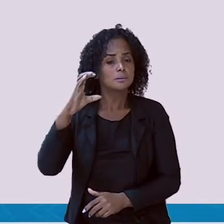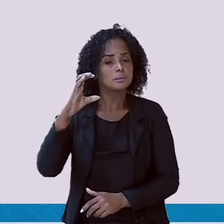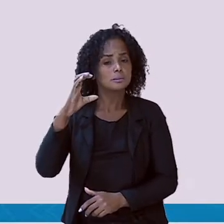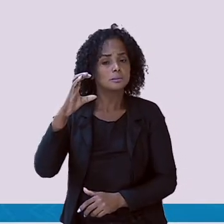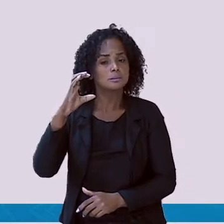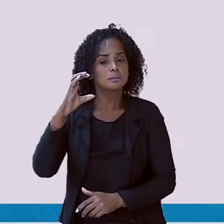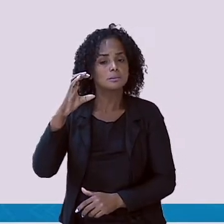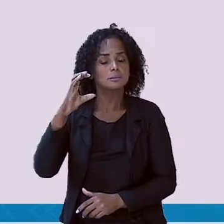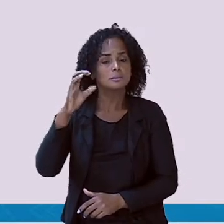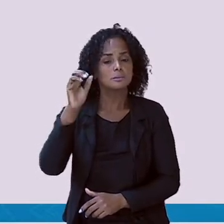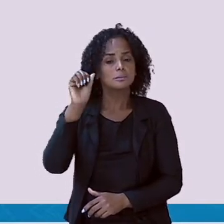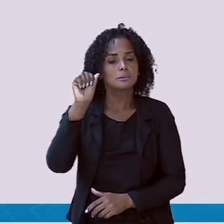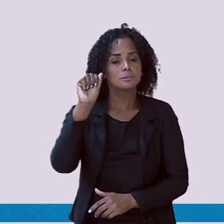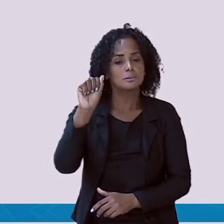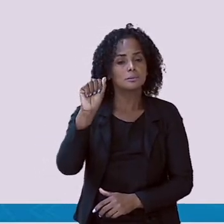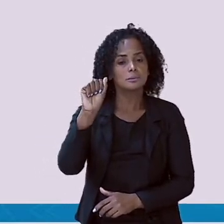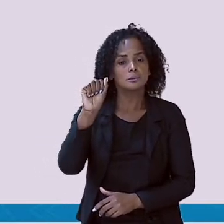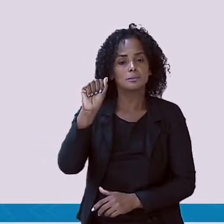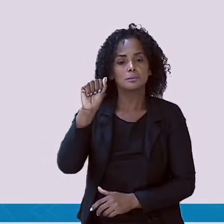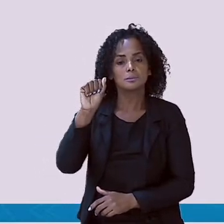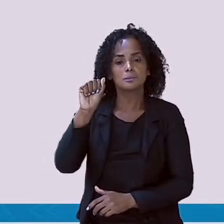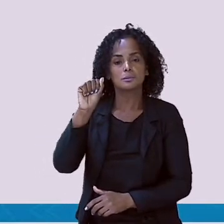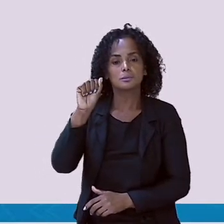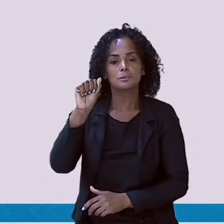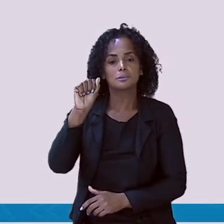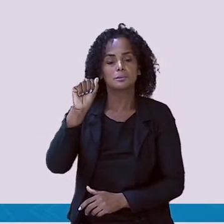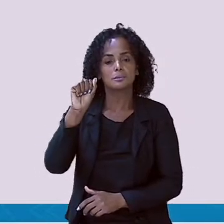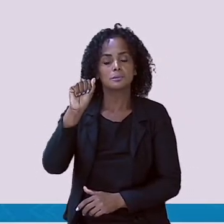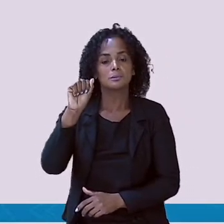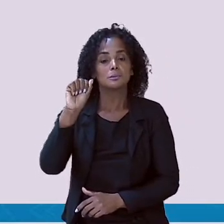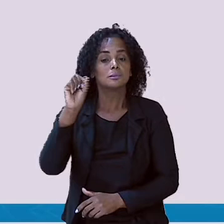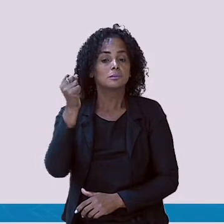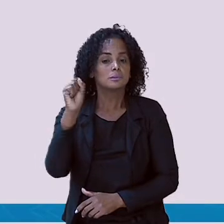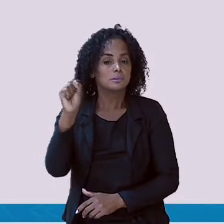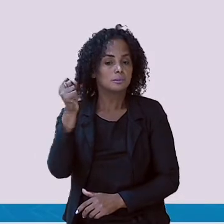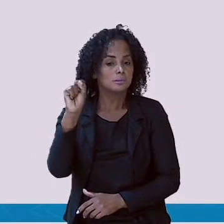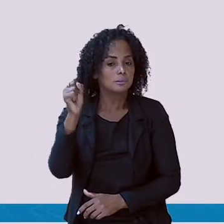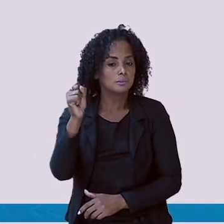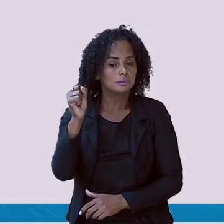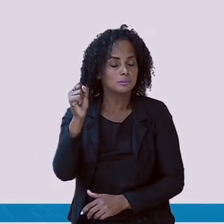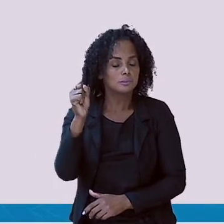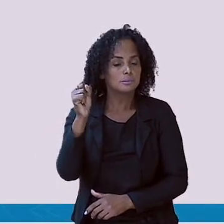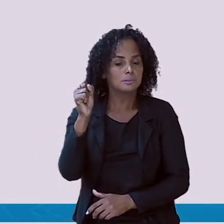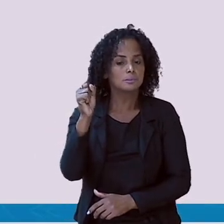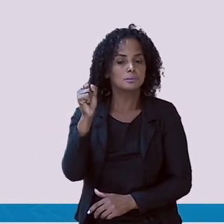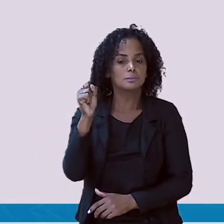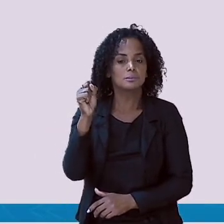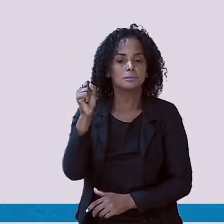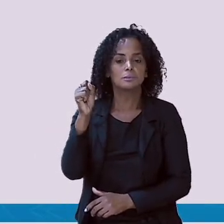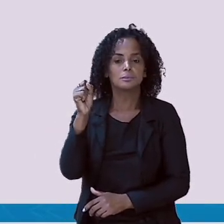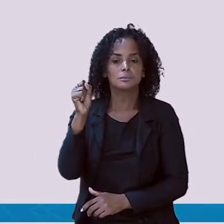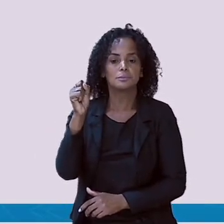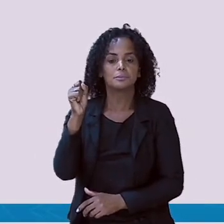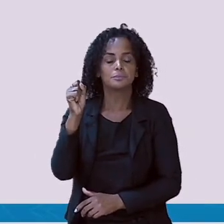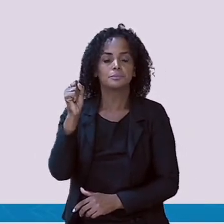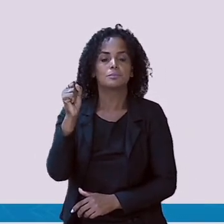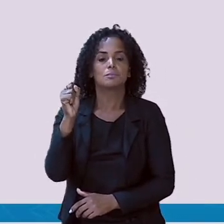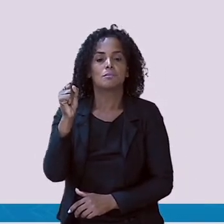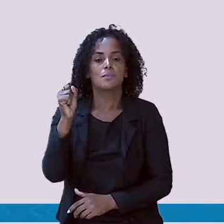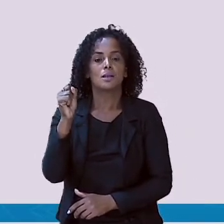A letra A. E a letra S. Está aqui.